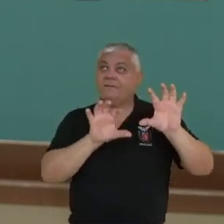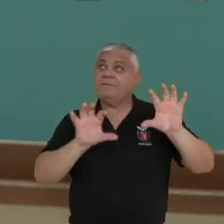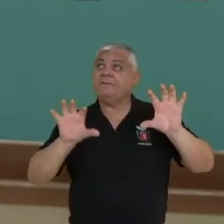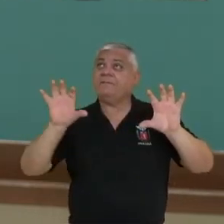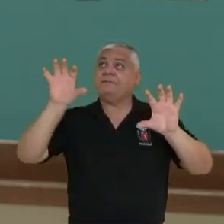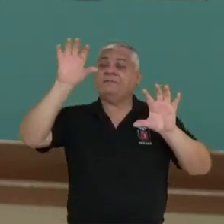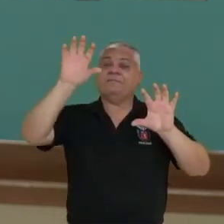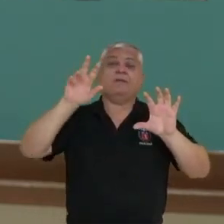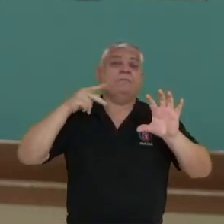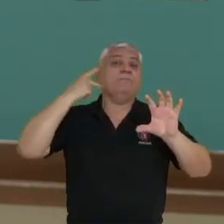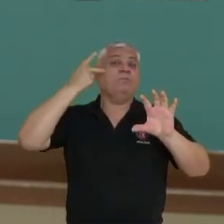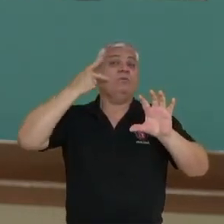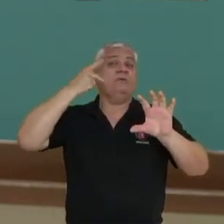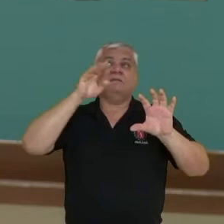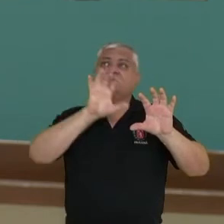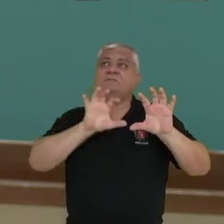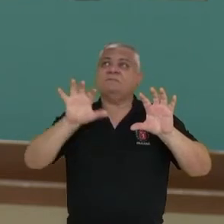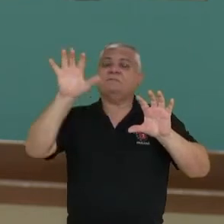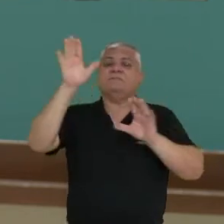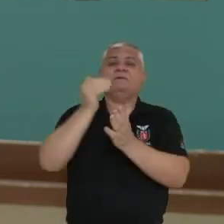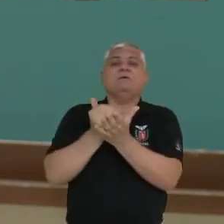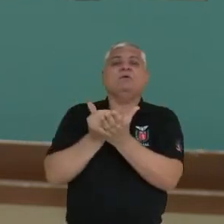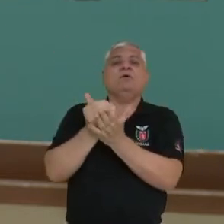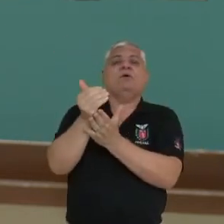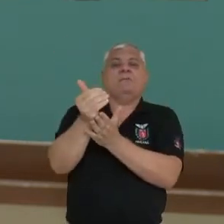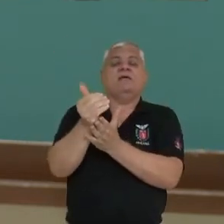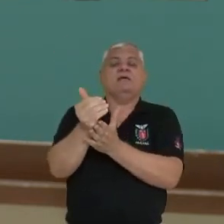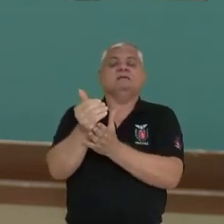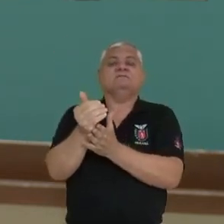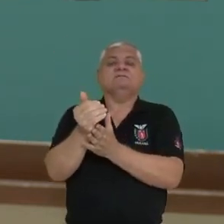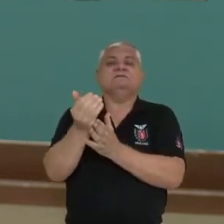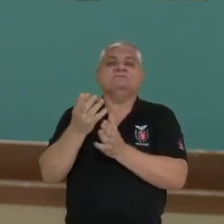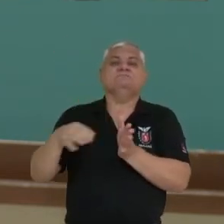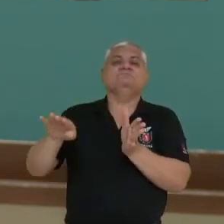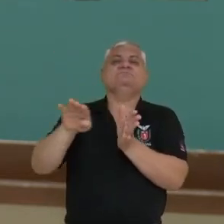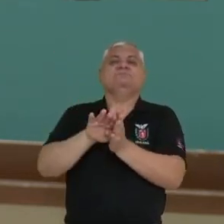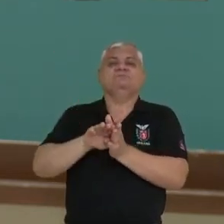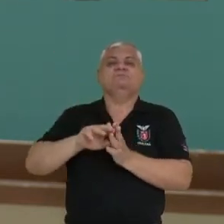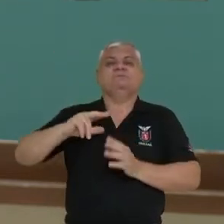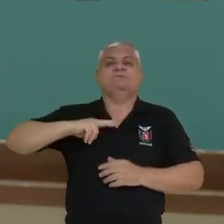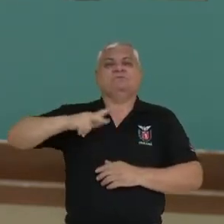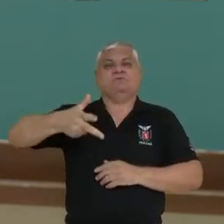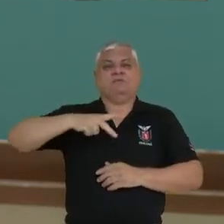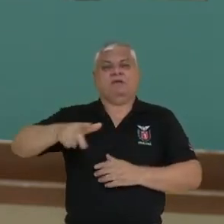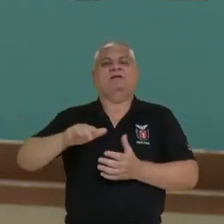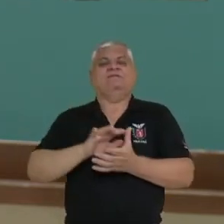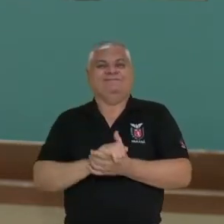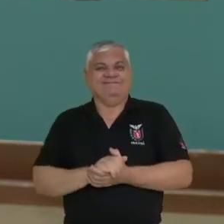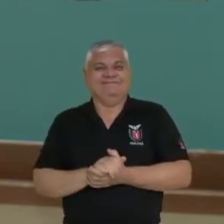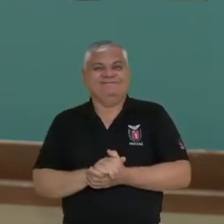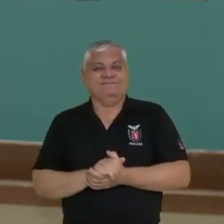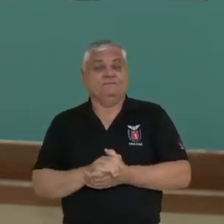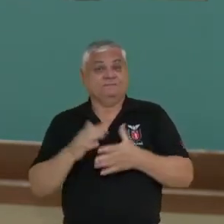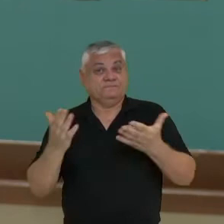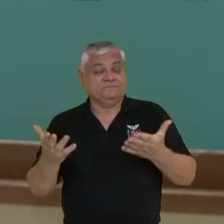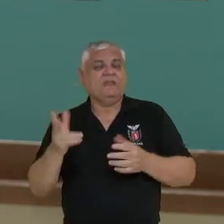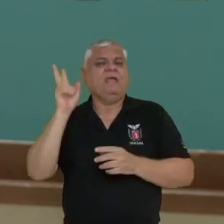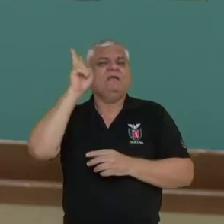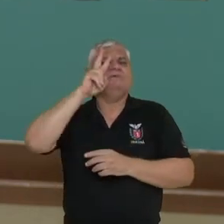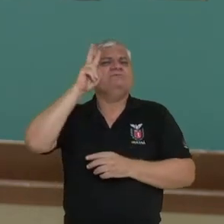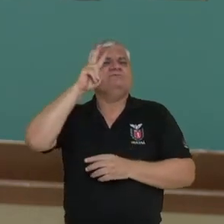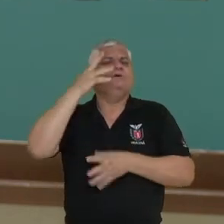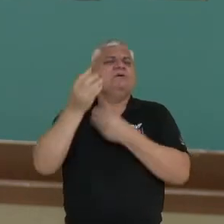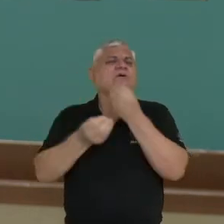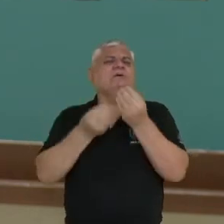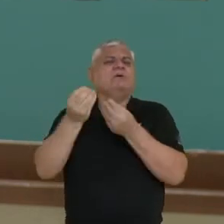estados, ela vai se iniciar a partir do processo de ocupação da região. Historicamente, o que nós temos como